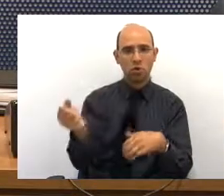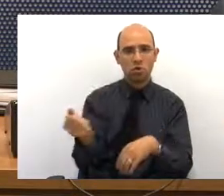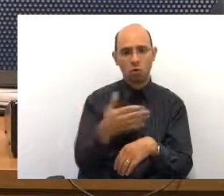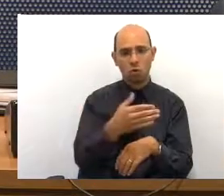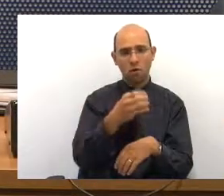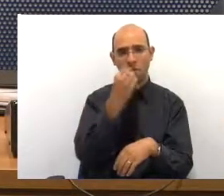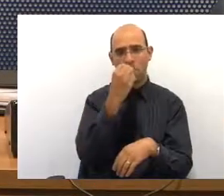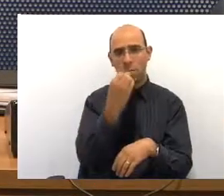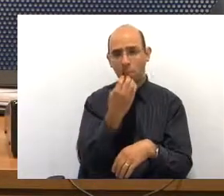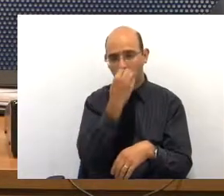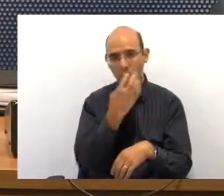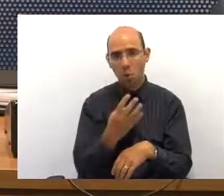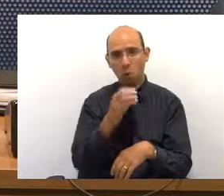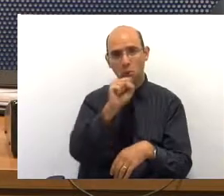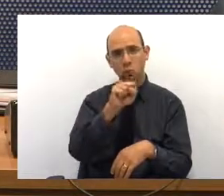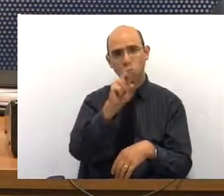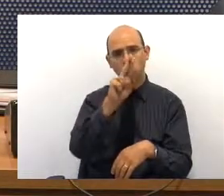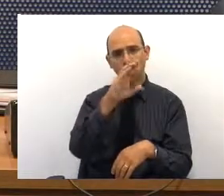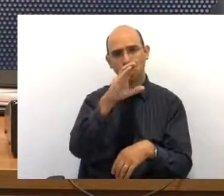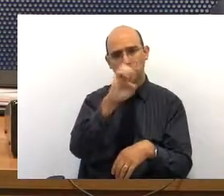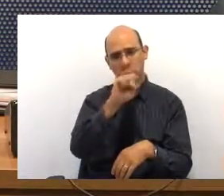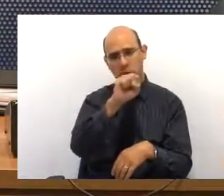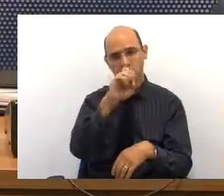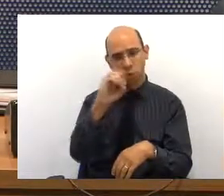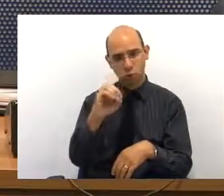A UBS, hoje,